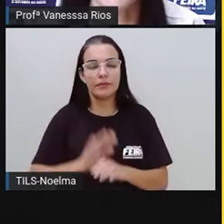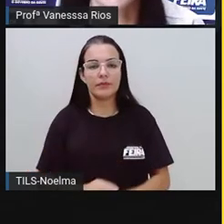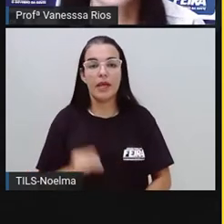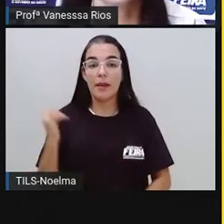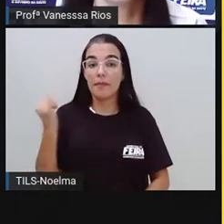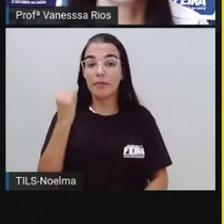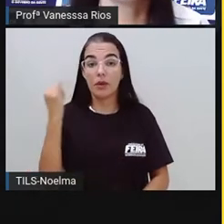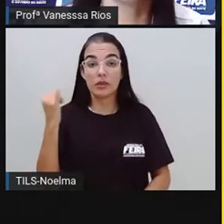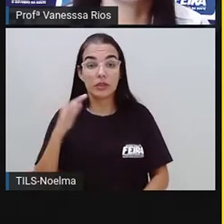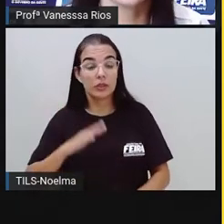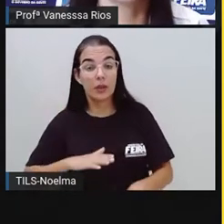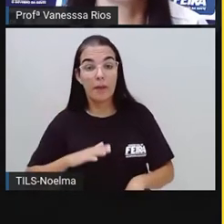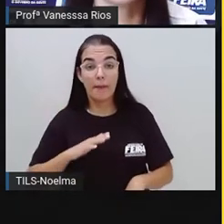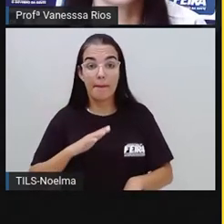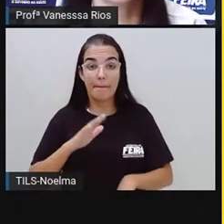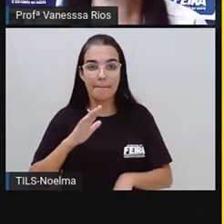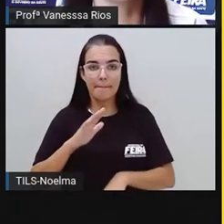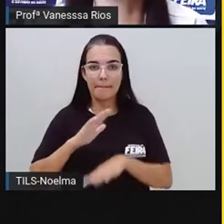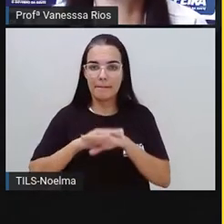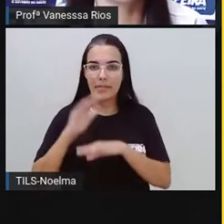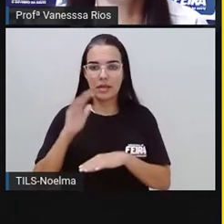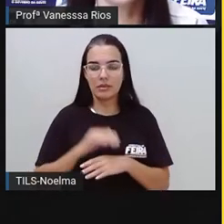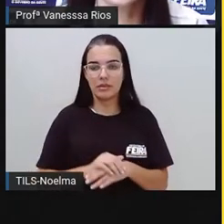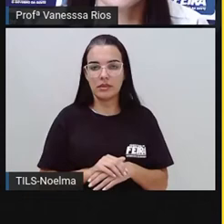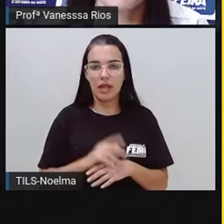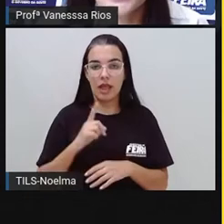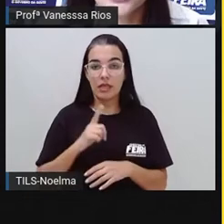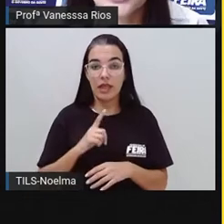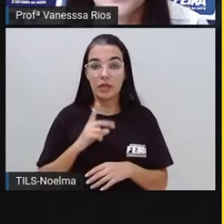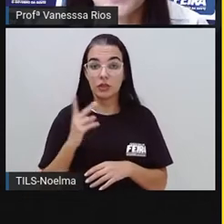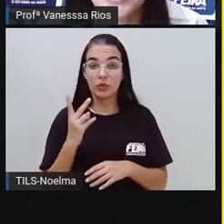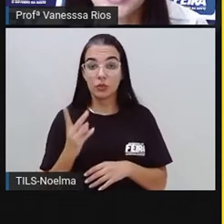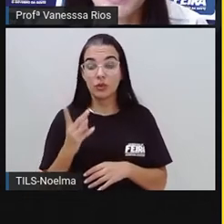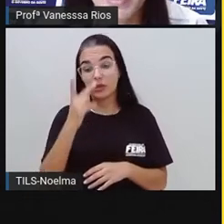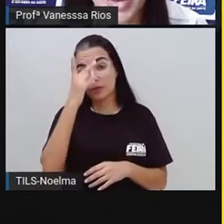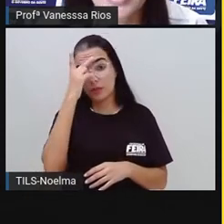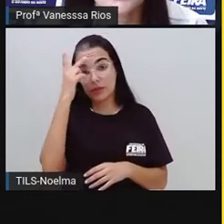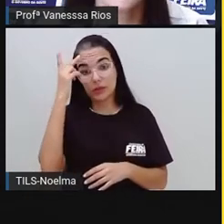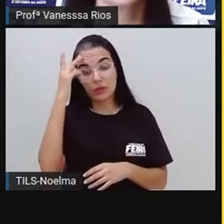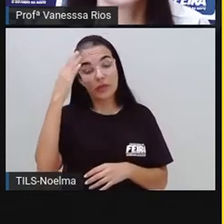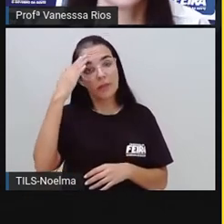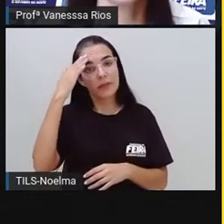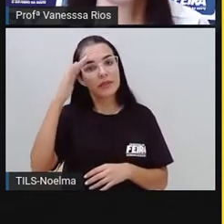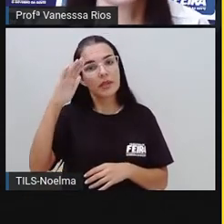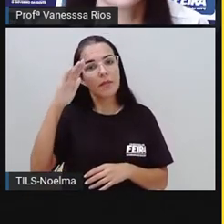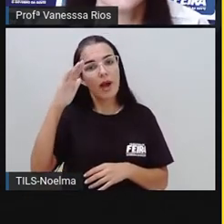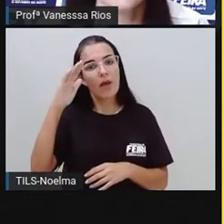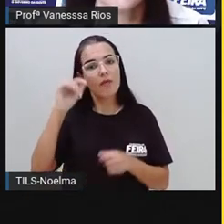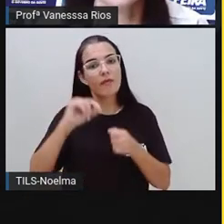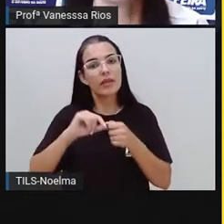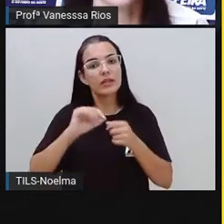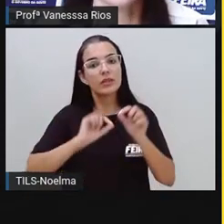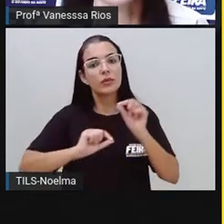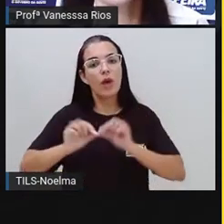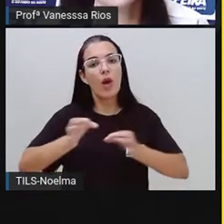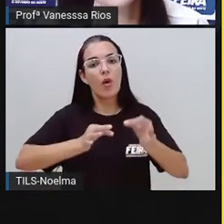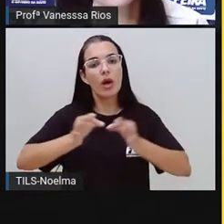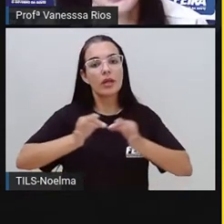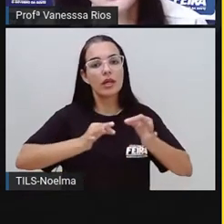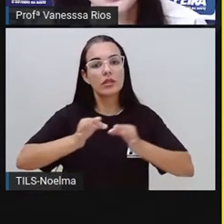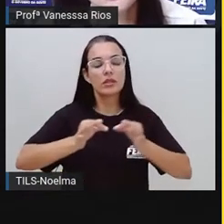perceber que existem aí dois participantes principais da organização, da